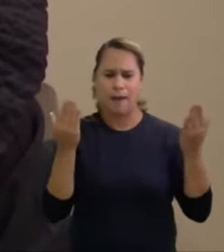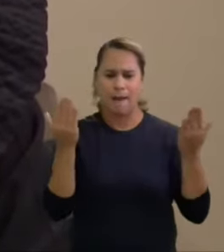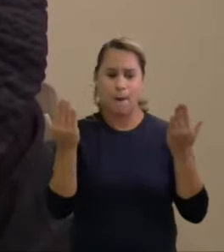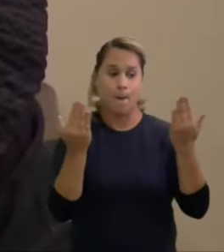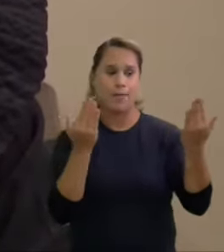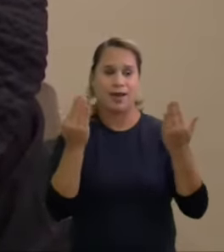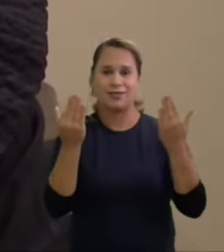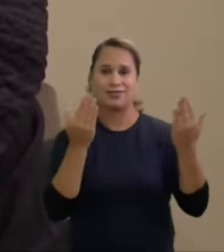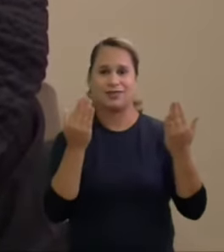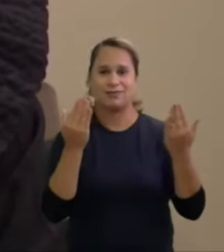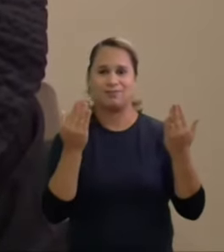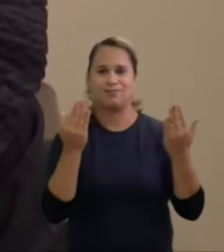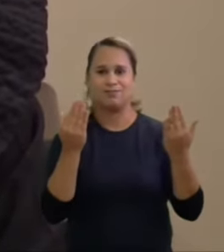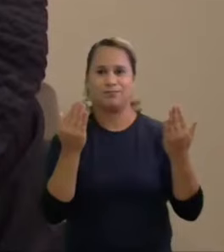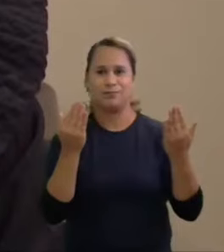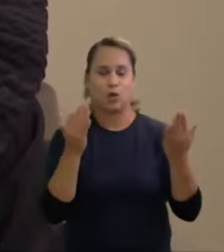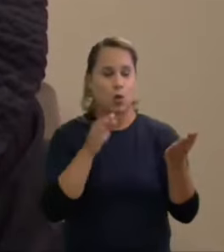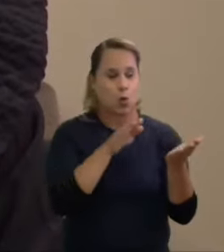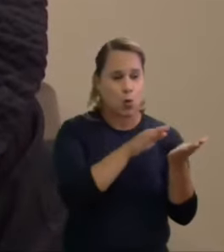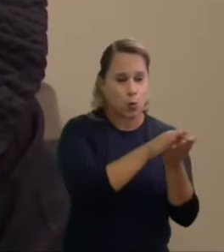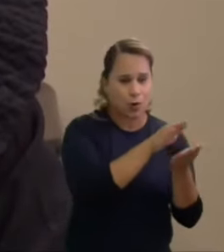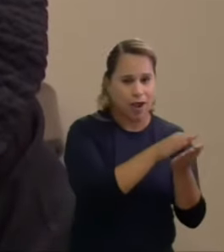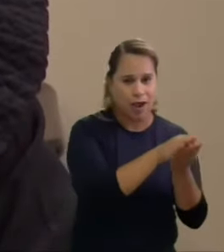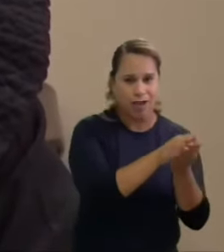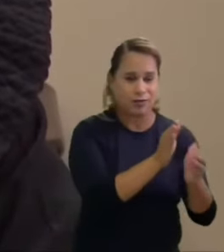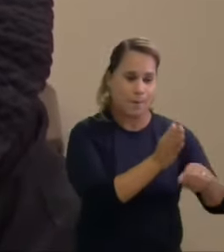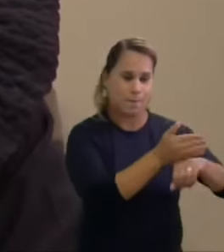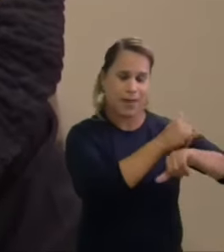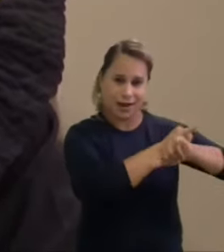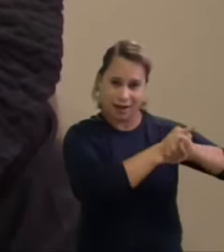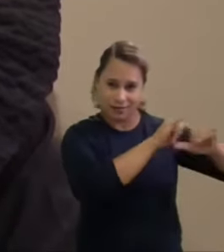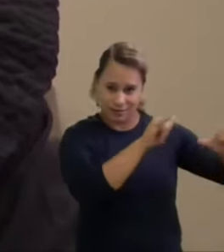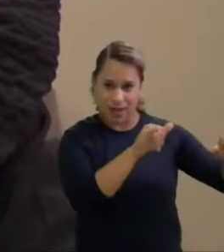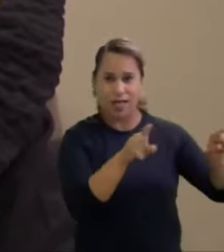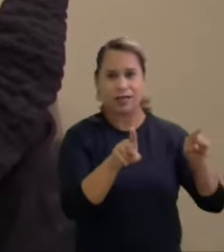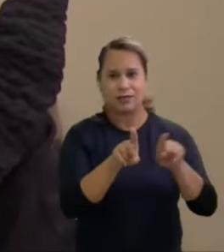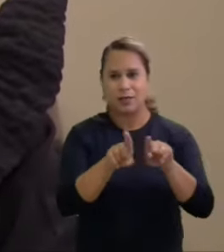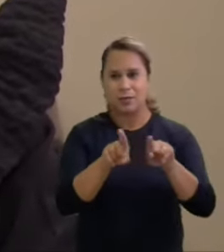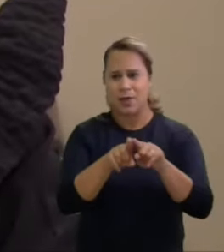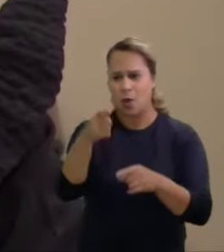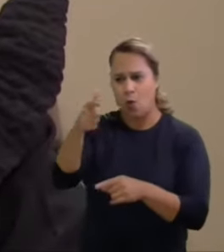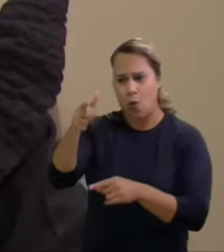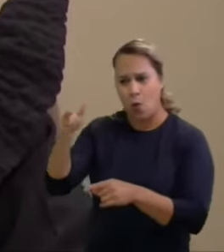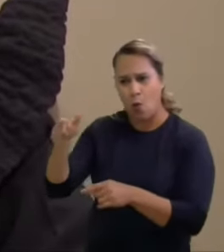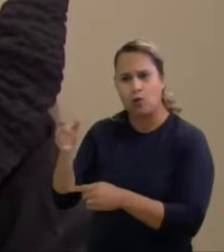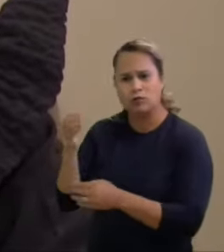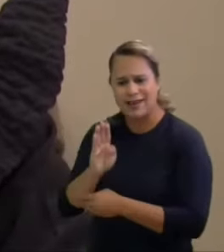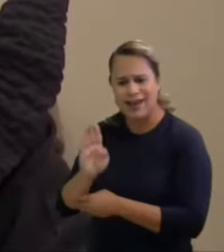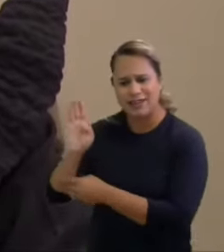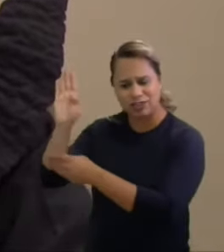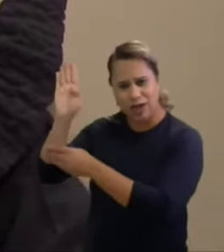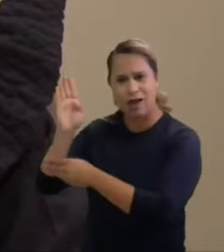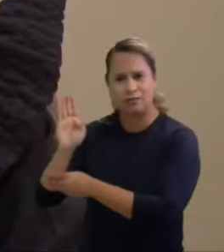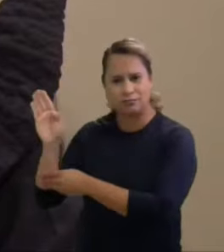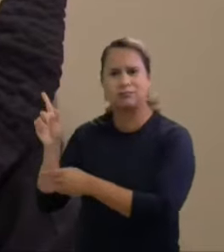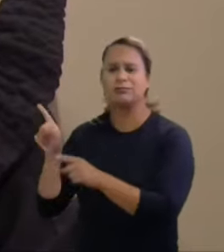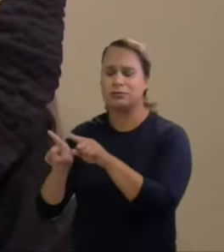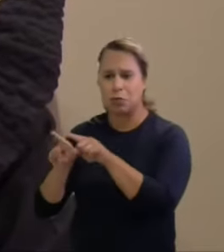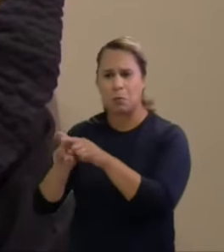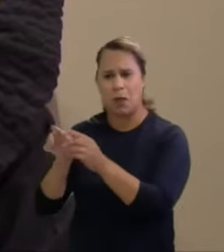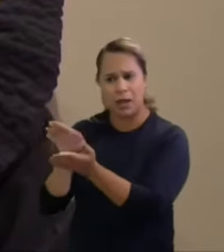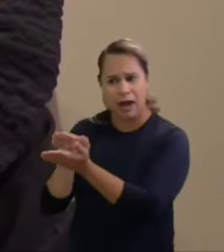realizados na pré-campanha em especial entre os demais candidatos que disputaram é um enfoque novo